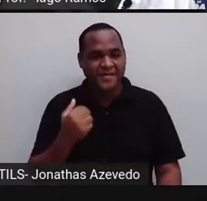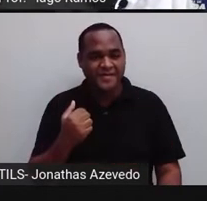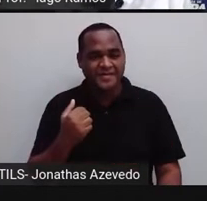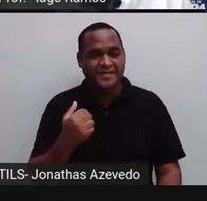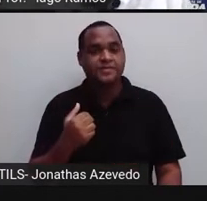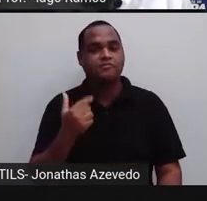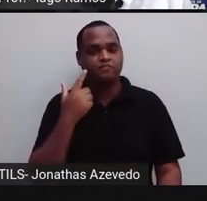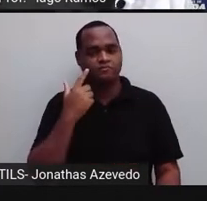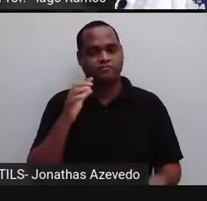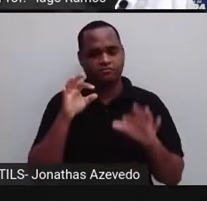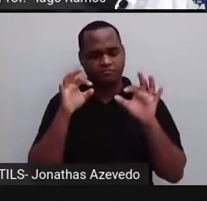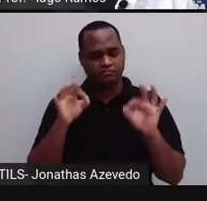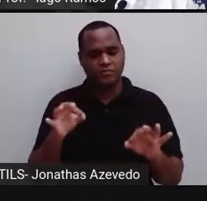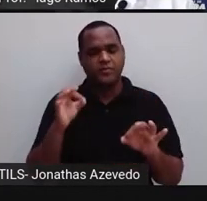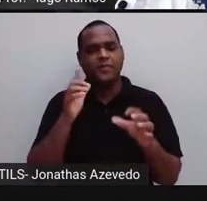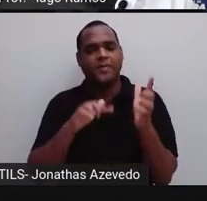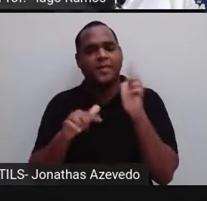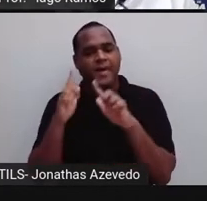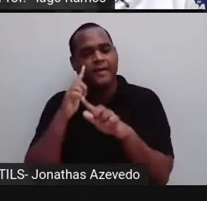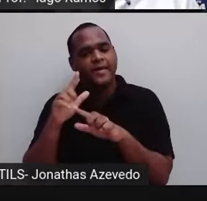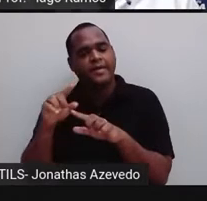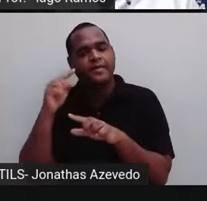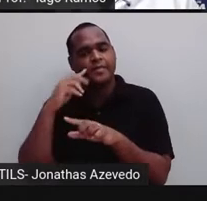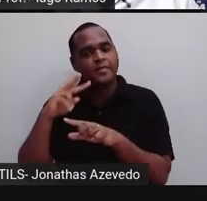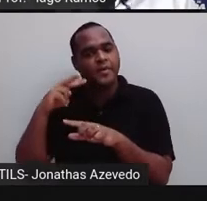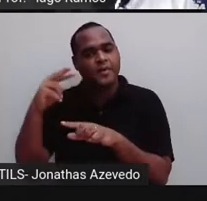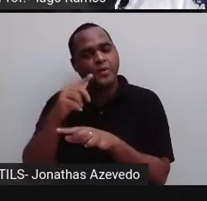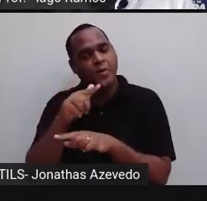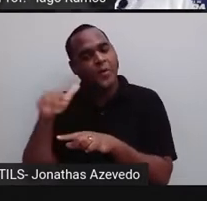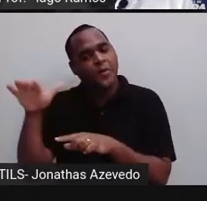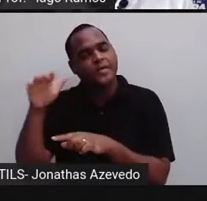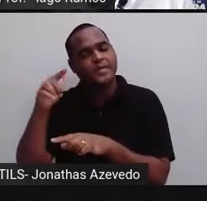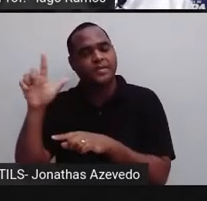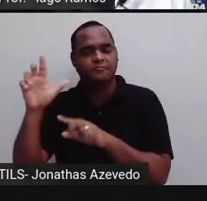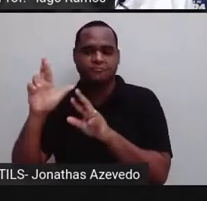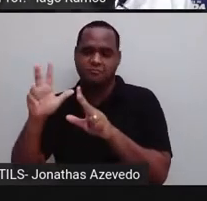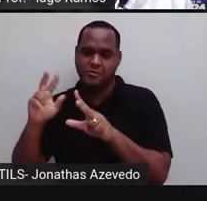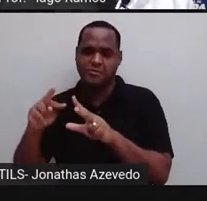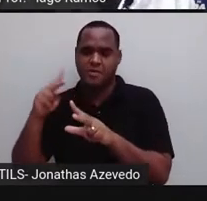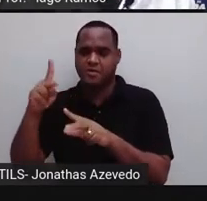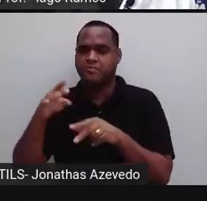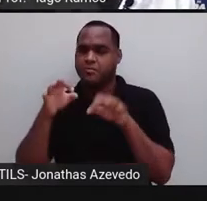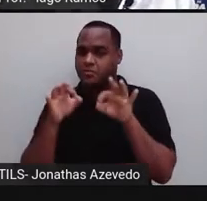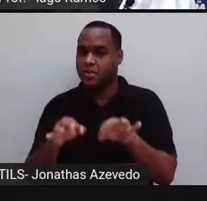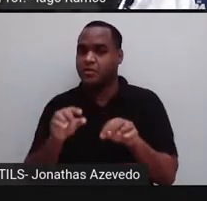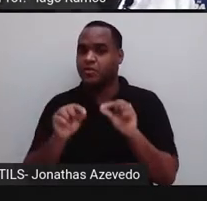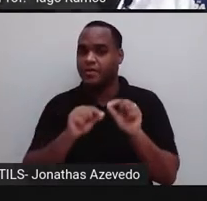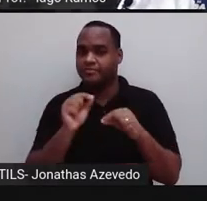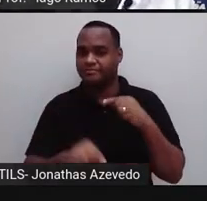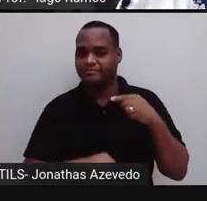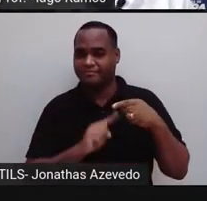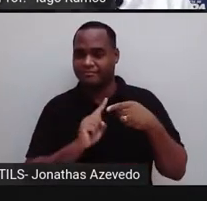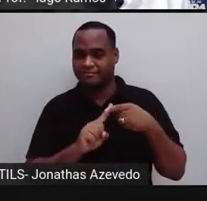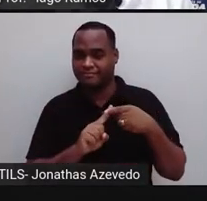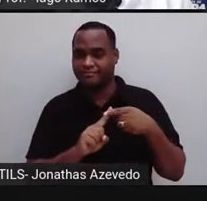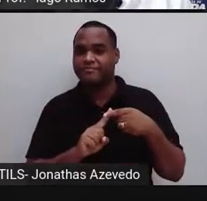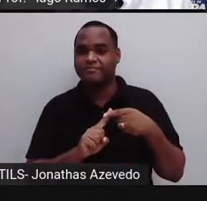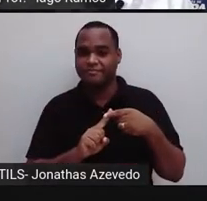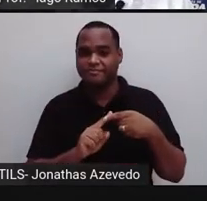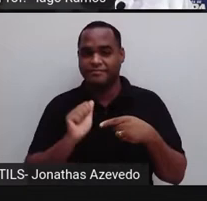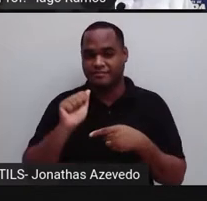efetuar uma potenciação de outra potenciação, o correto é item A,